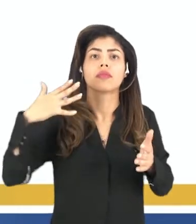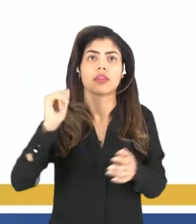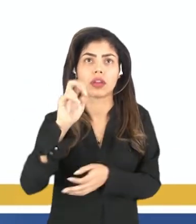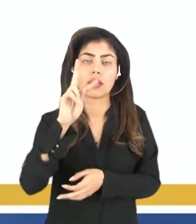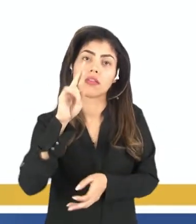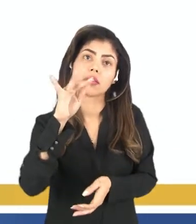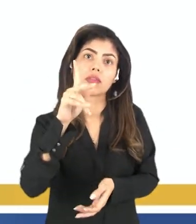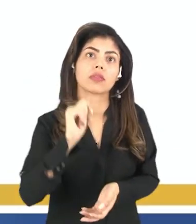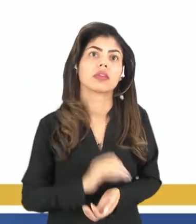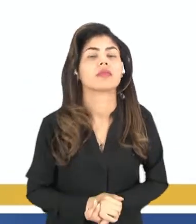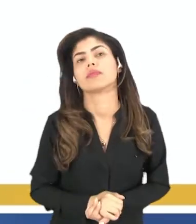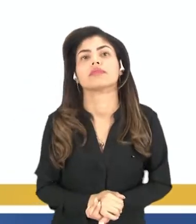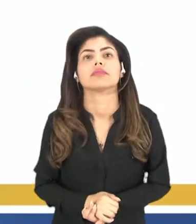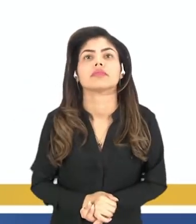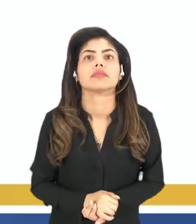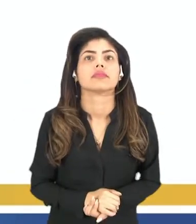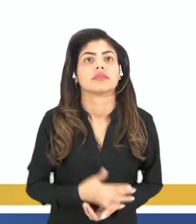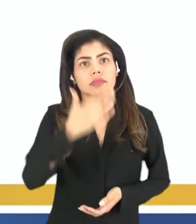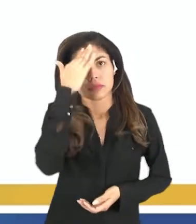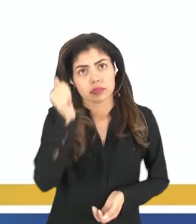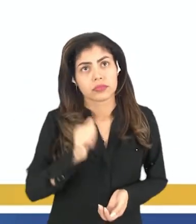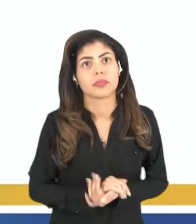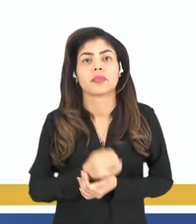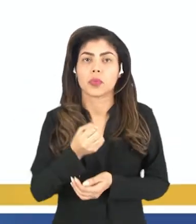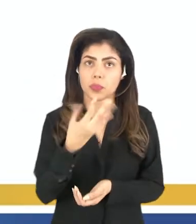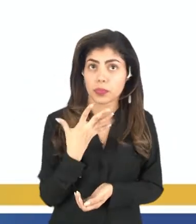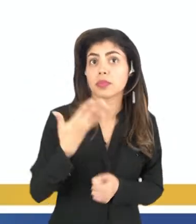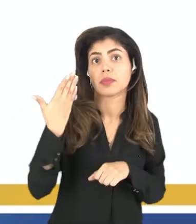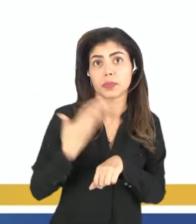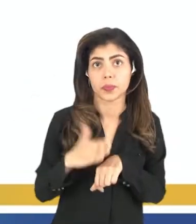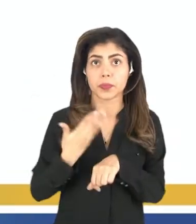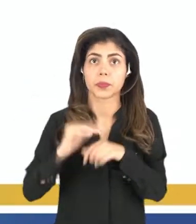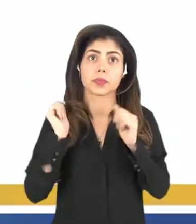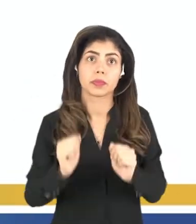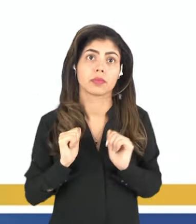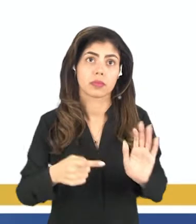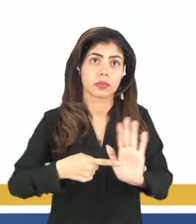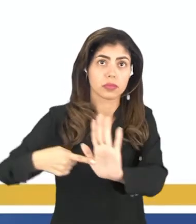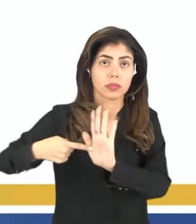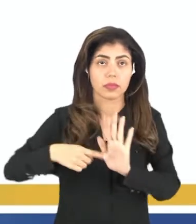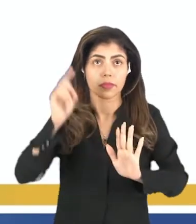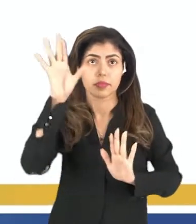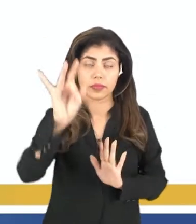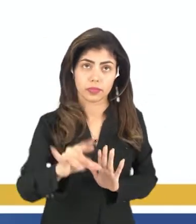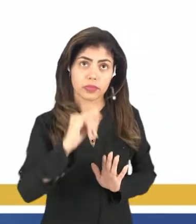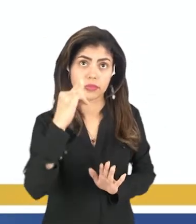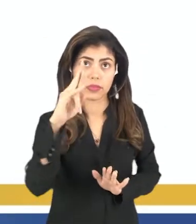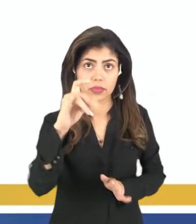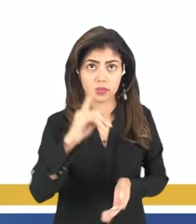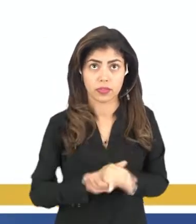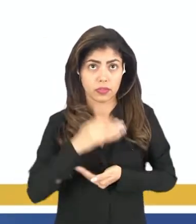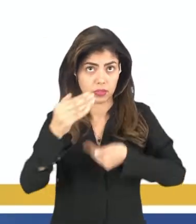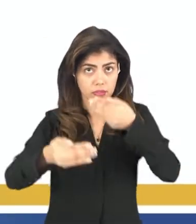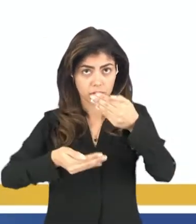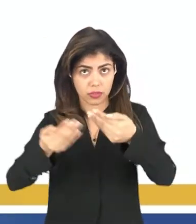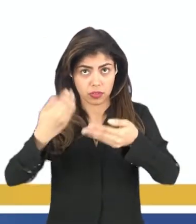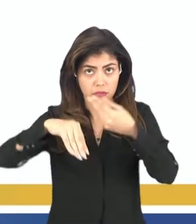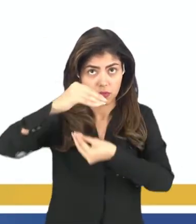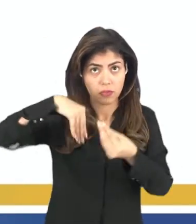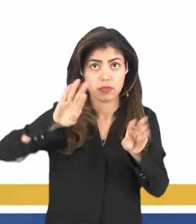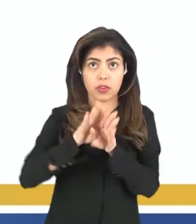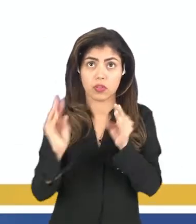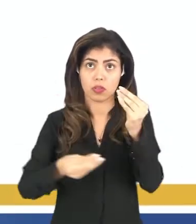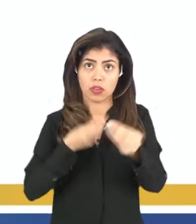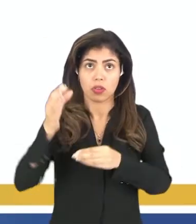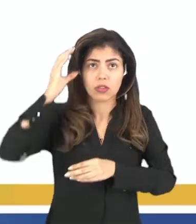aventura, né? Sabe-se que os benefícios que tais práticas podem proporcionar aos indivíduos envolvidos